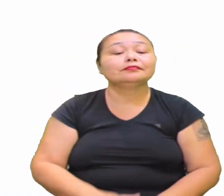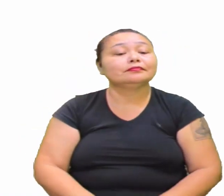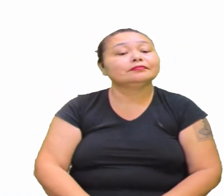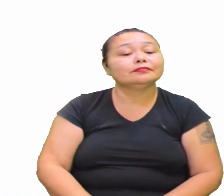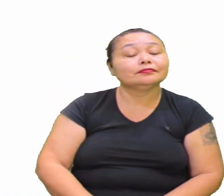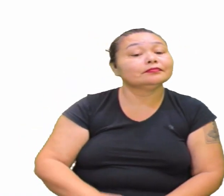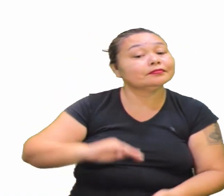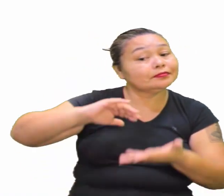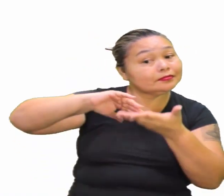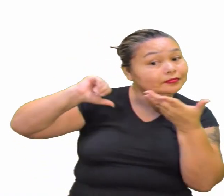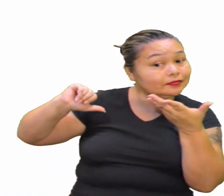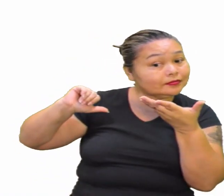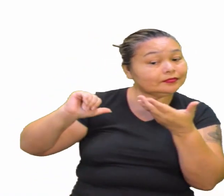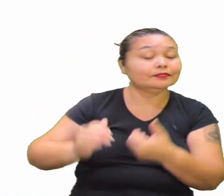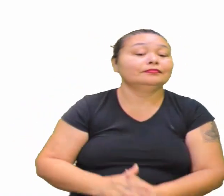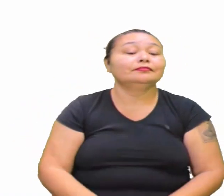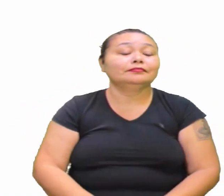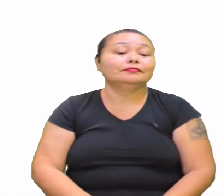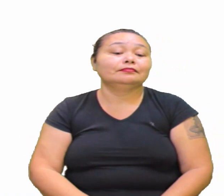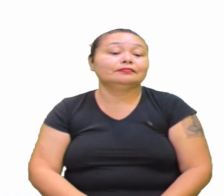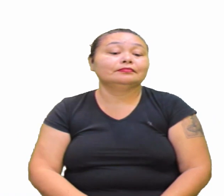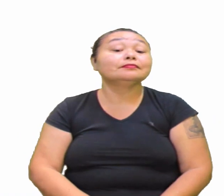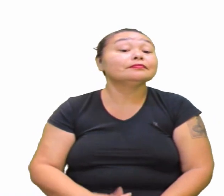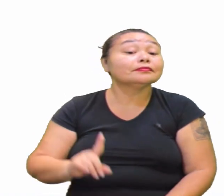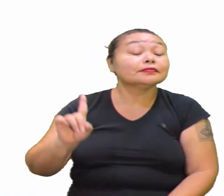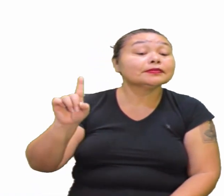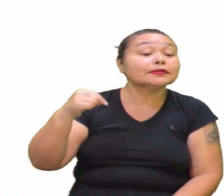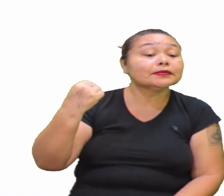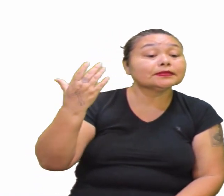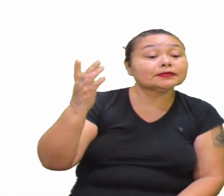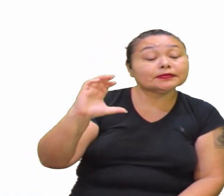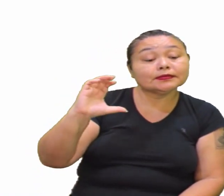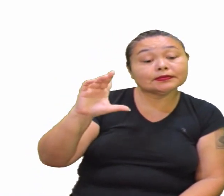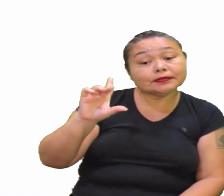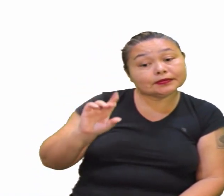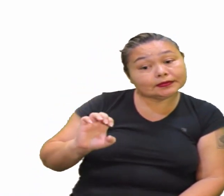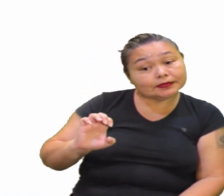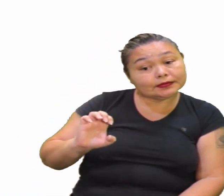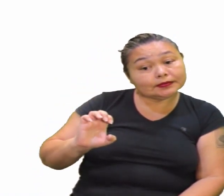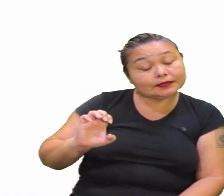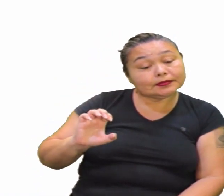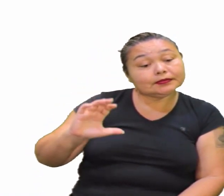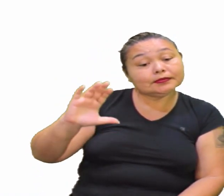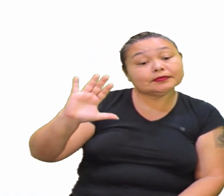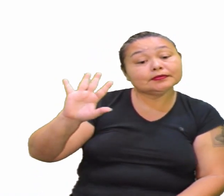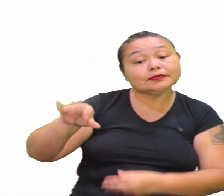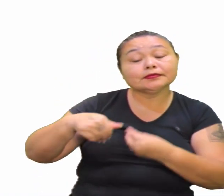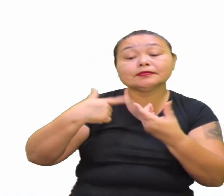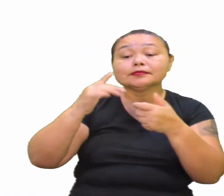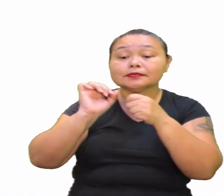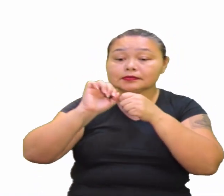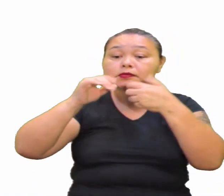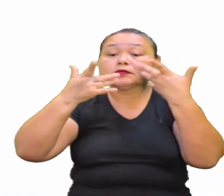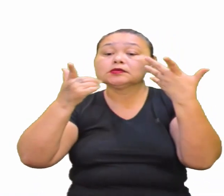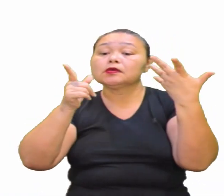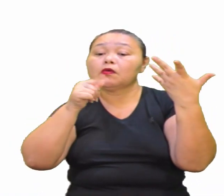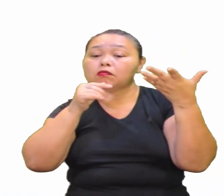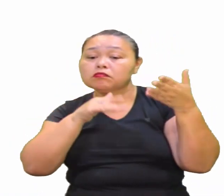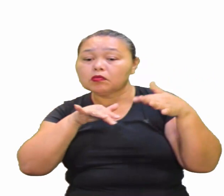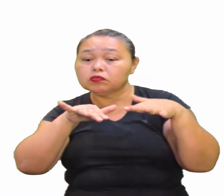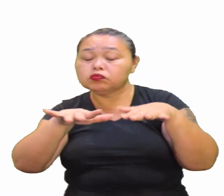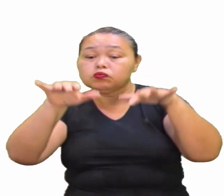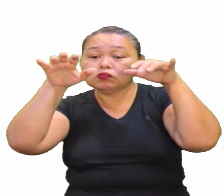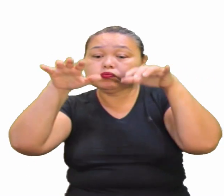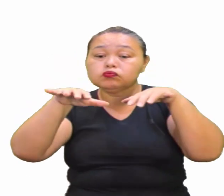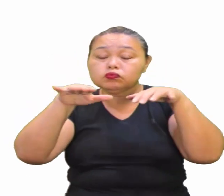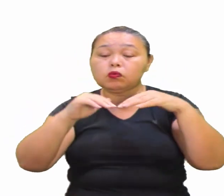a atmosfera Então já sabe Que a alternativa A Também não é E sobre o que? Alternativa C e E Provocando enxurradas A gente sabe Que o que provoca enxurradas É o